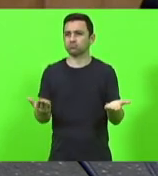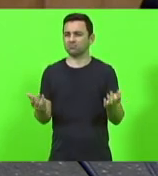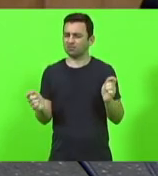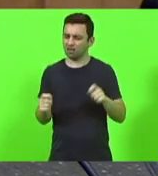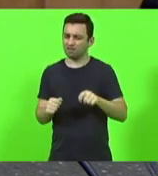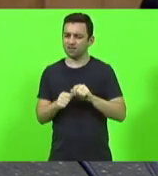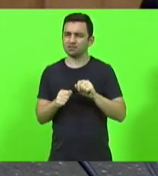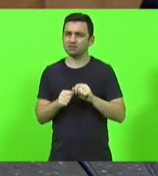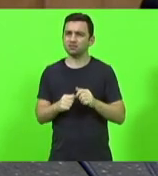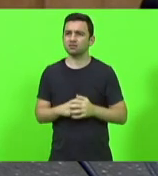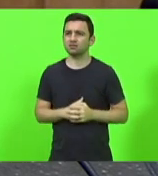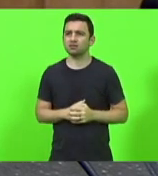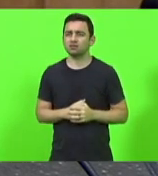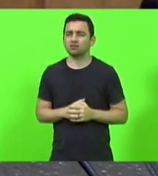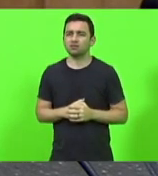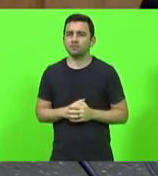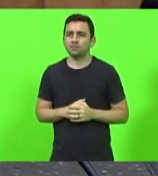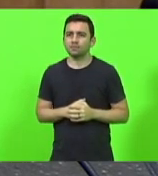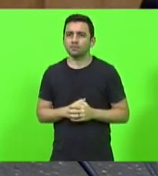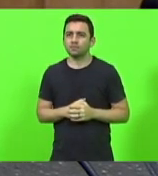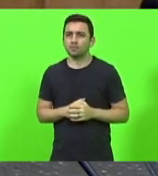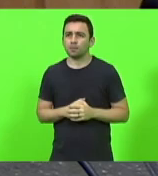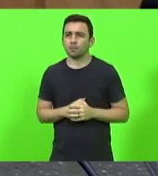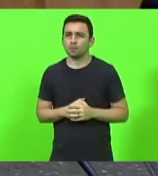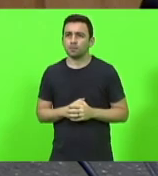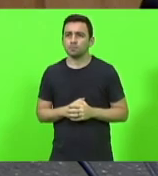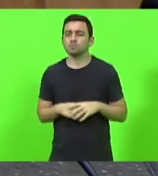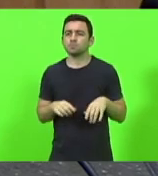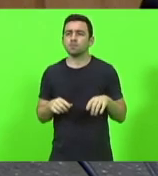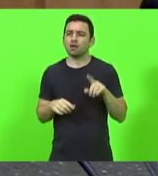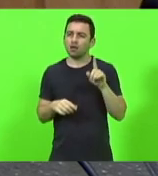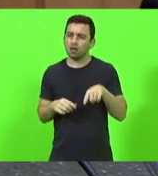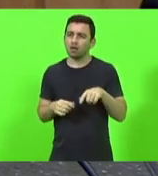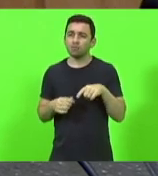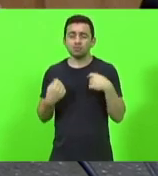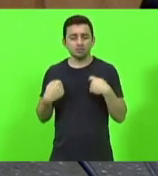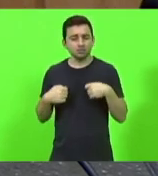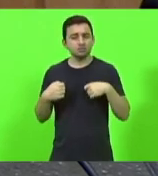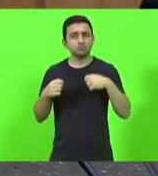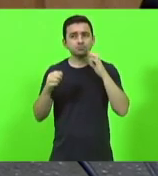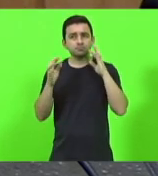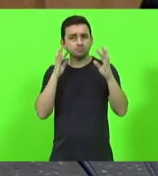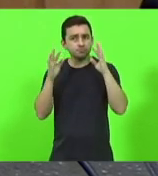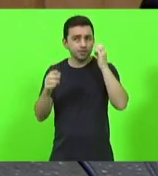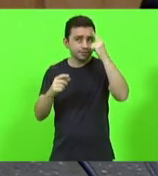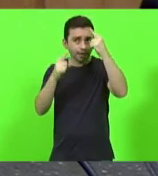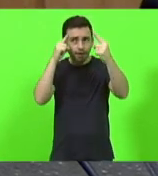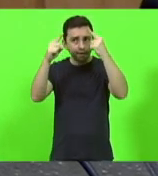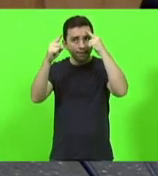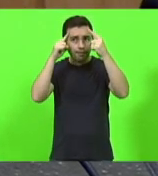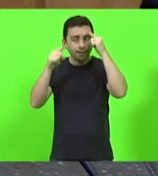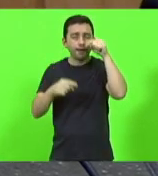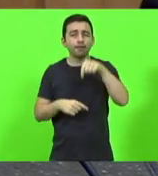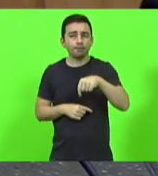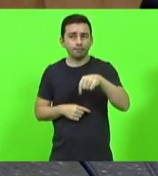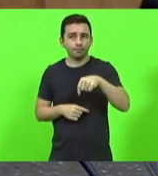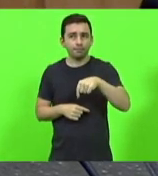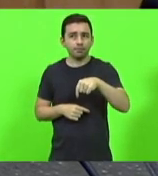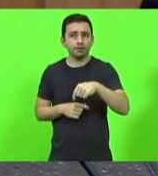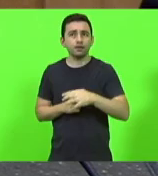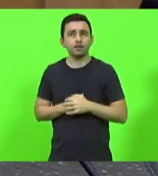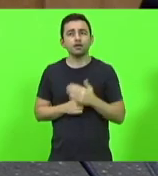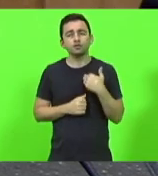forma melhor. É uma questão de começar, são ideias que tem aqui. Eu sei,